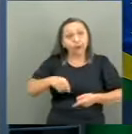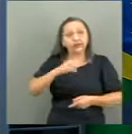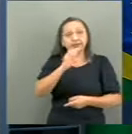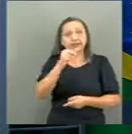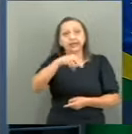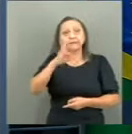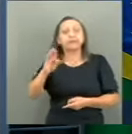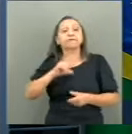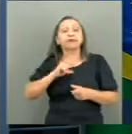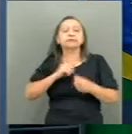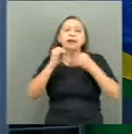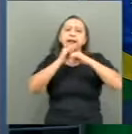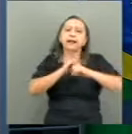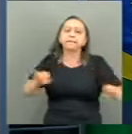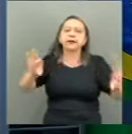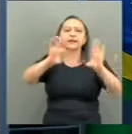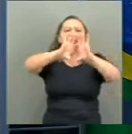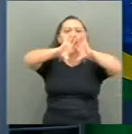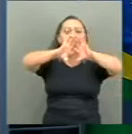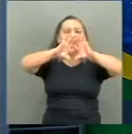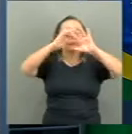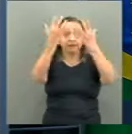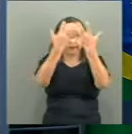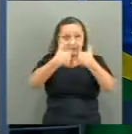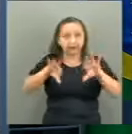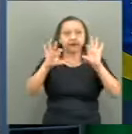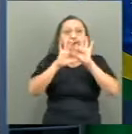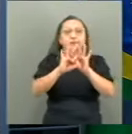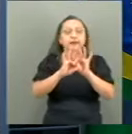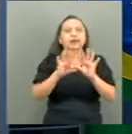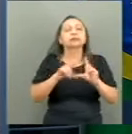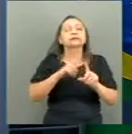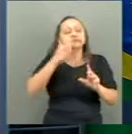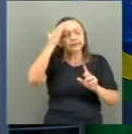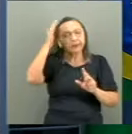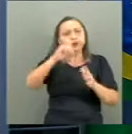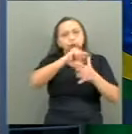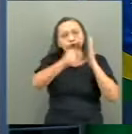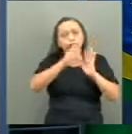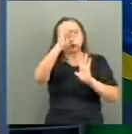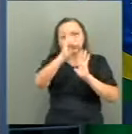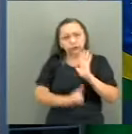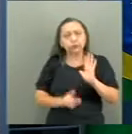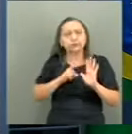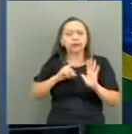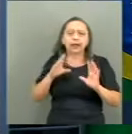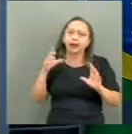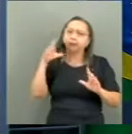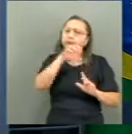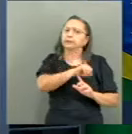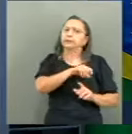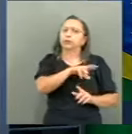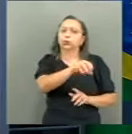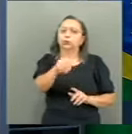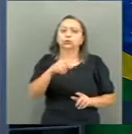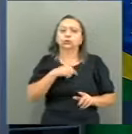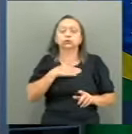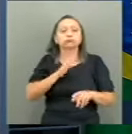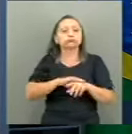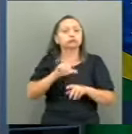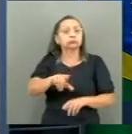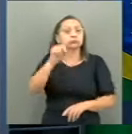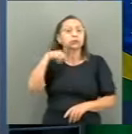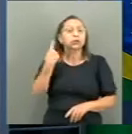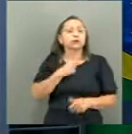bela campanha em todo o país. Saberemos que direitos devem estar ao alcance de todos. Da escolha que fizemos,